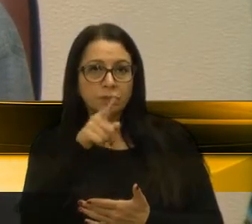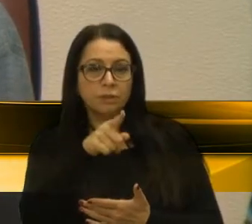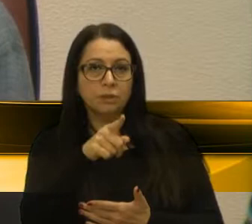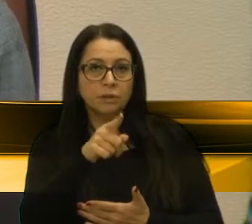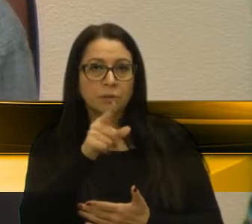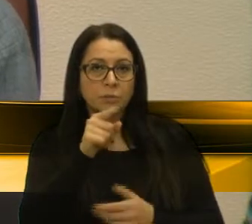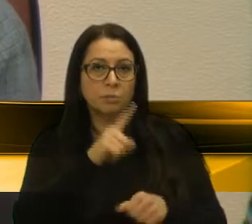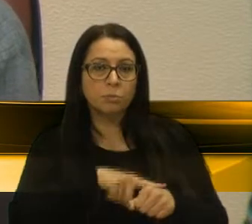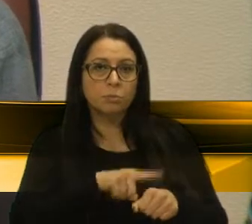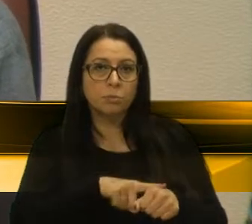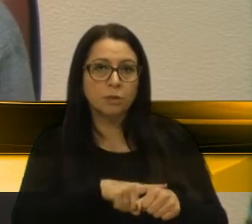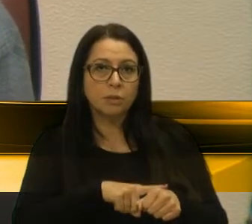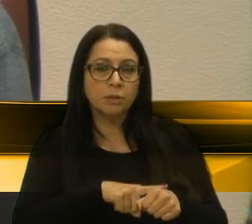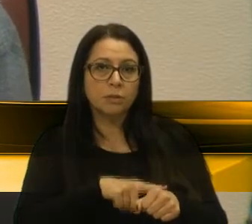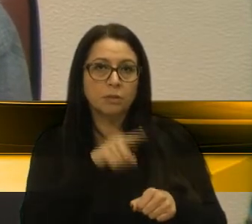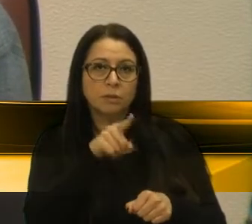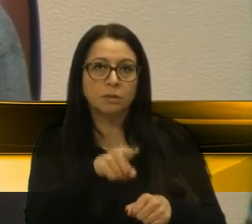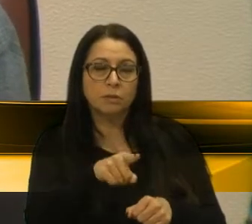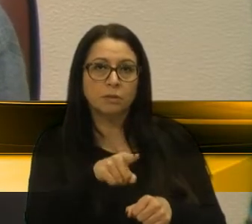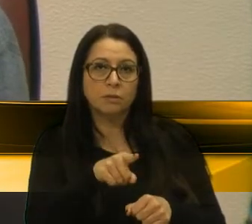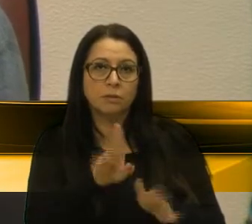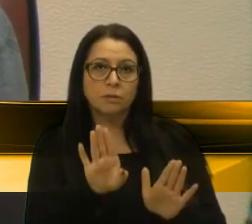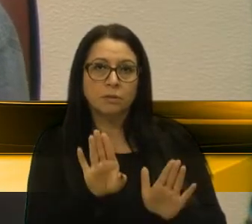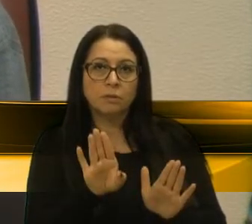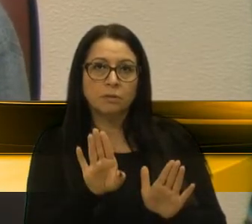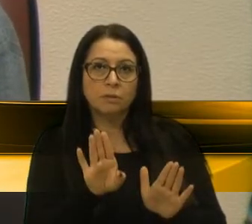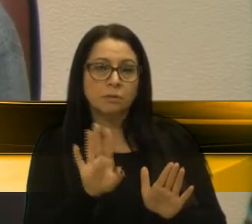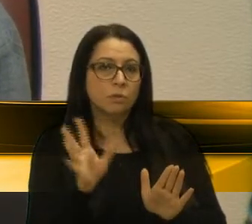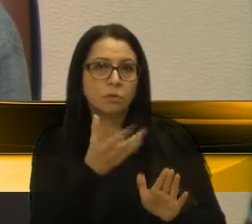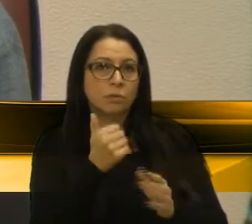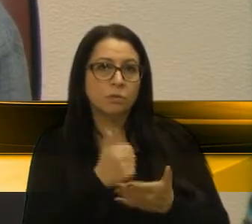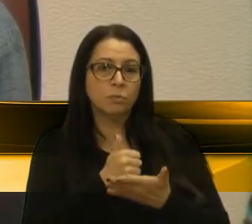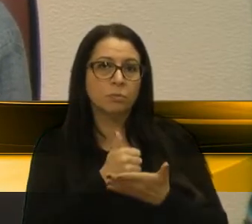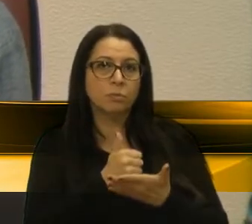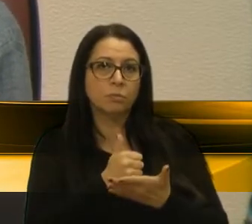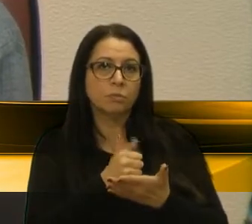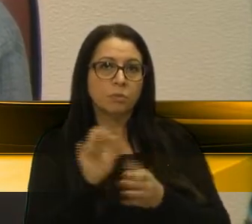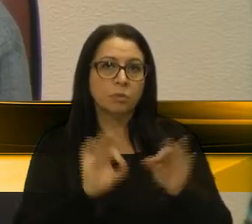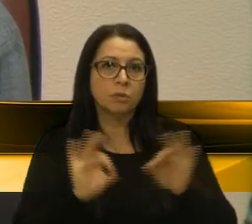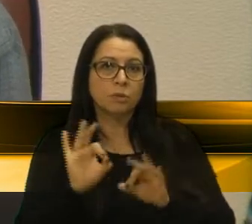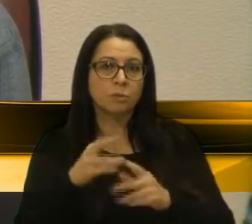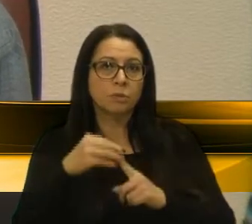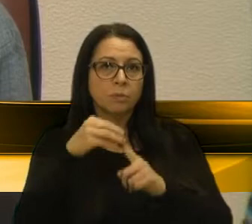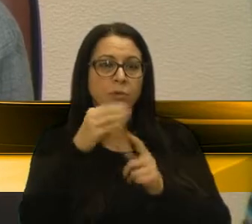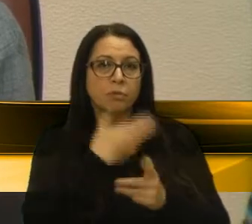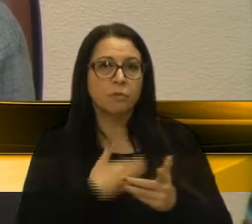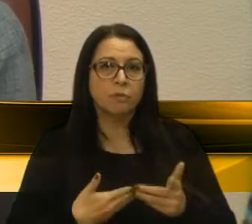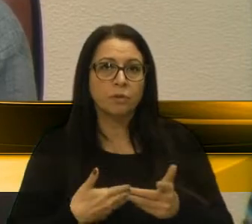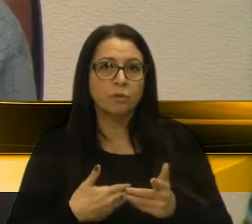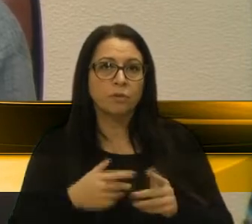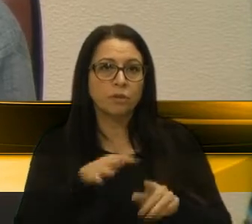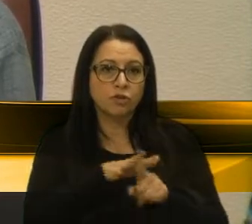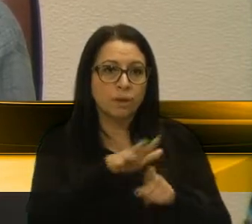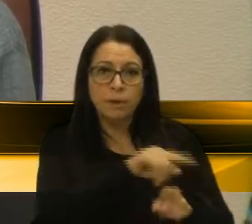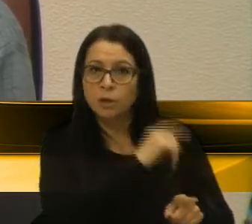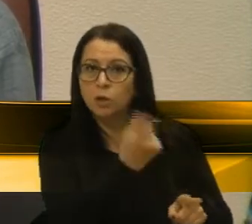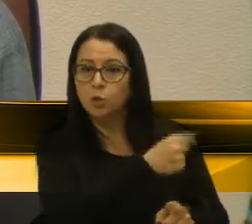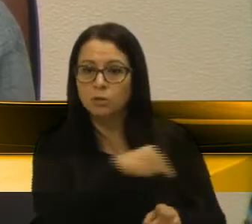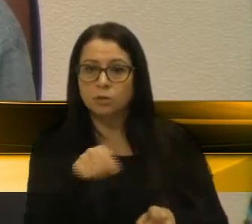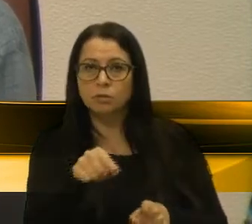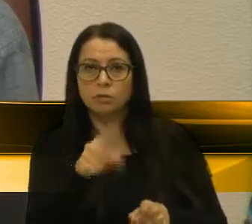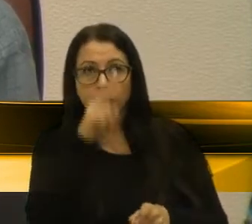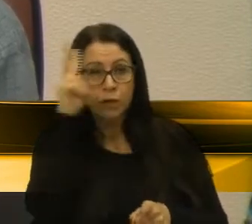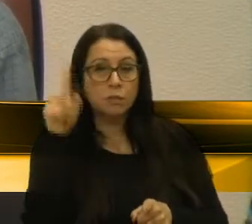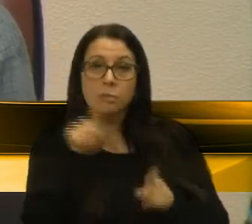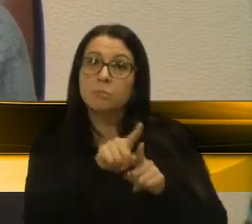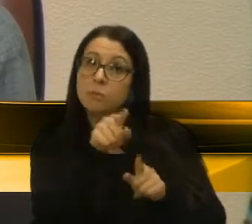desse momento, considere-se, todos vão apoiar, como um articulador principal do governo, vai trazer as demandas de todas nós, e o vereador Velocínio está ganhando